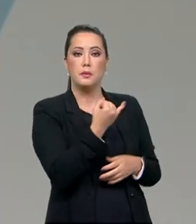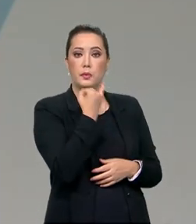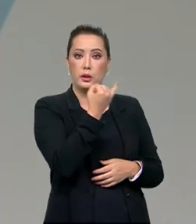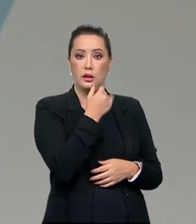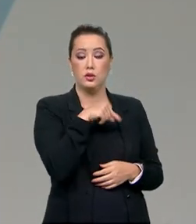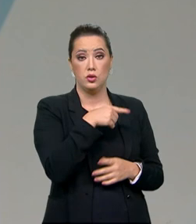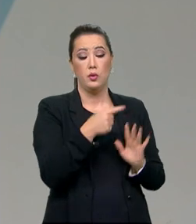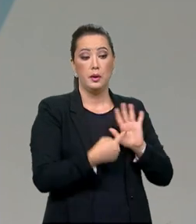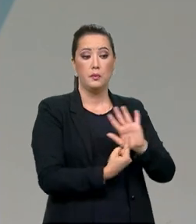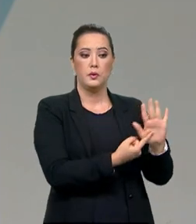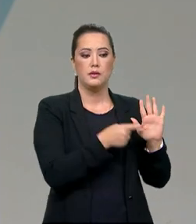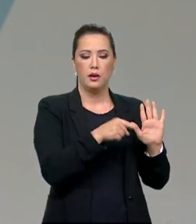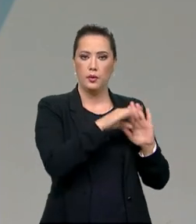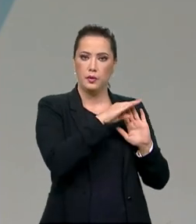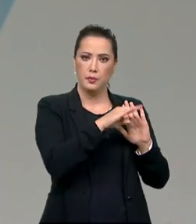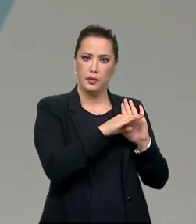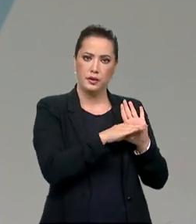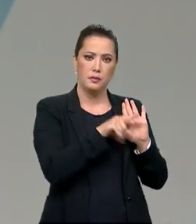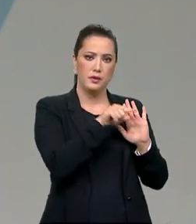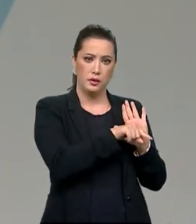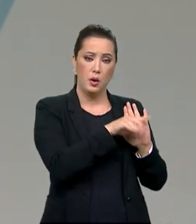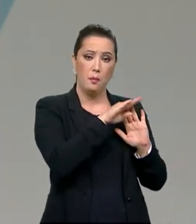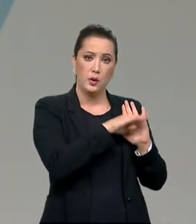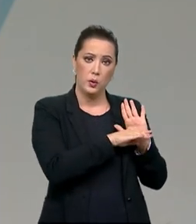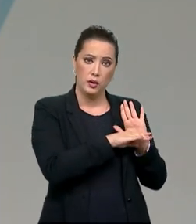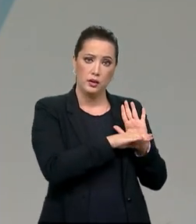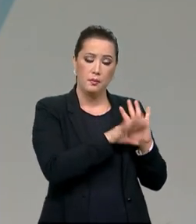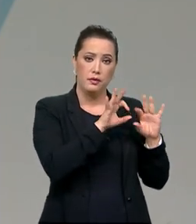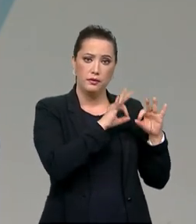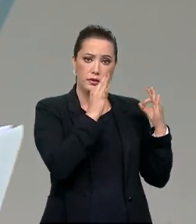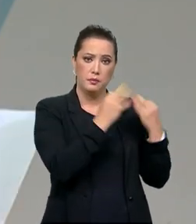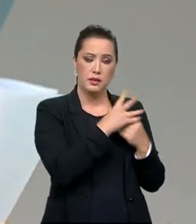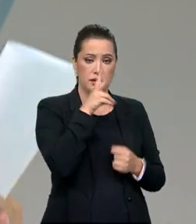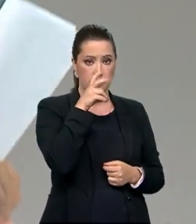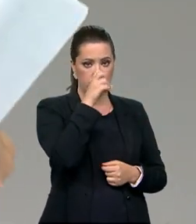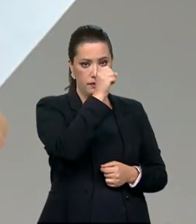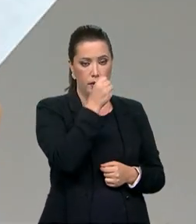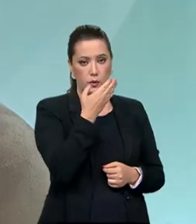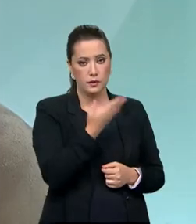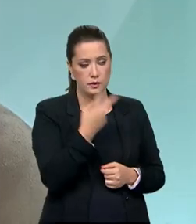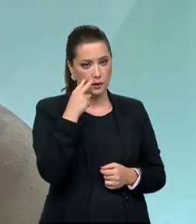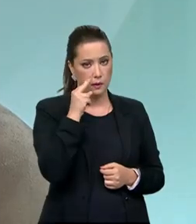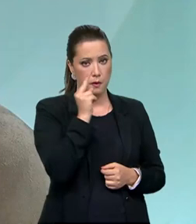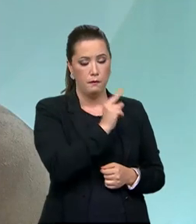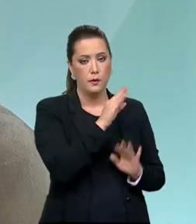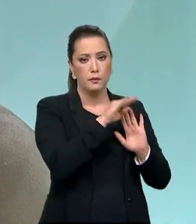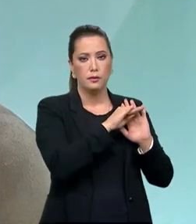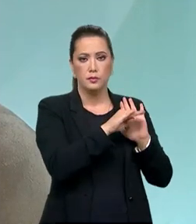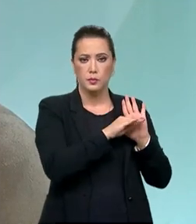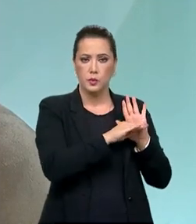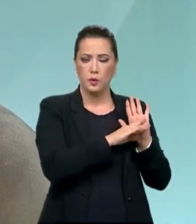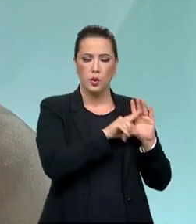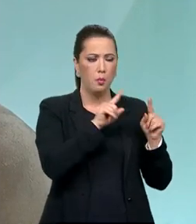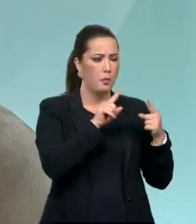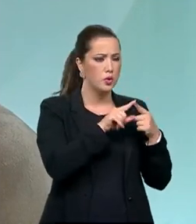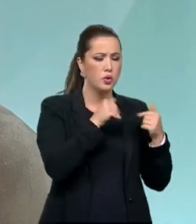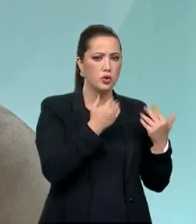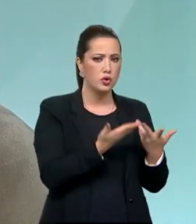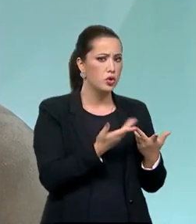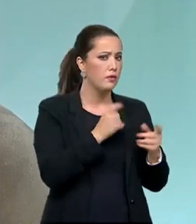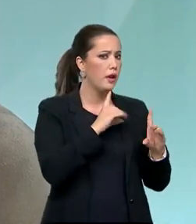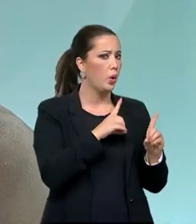quero trazer aqui para o nosso programa, é o programa Famílias Fortes. Eu vi que o programa, ele se sustenta em